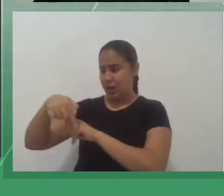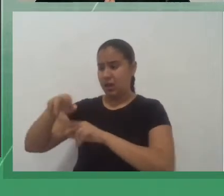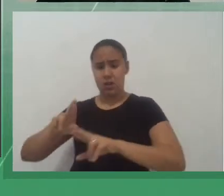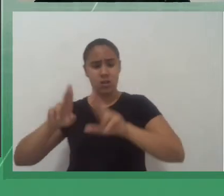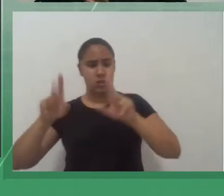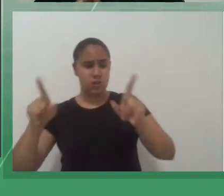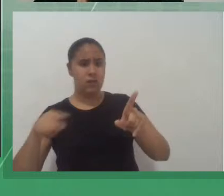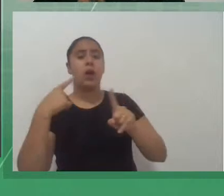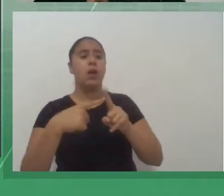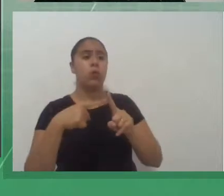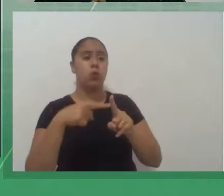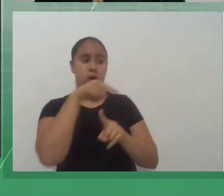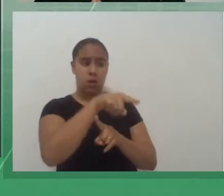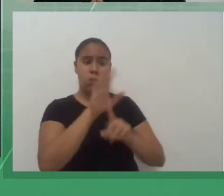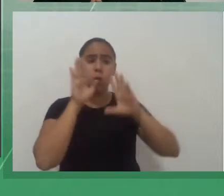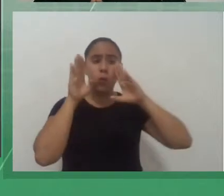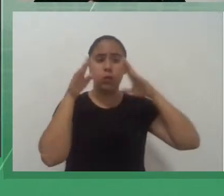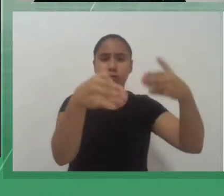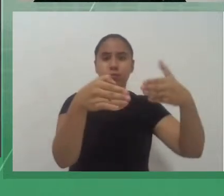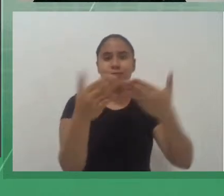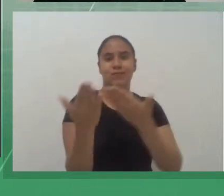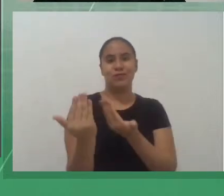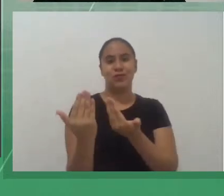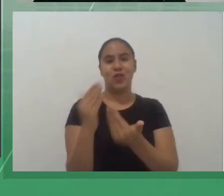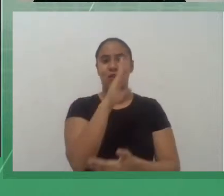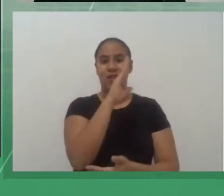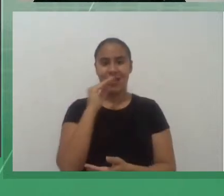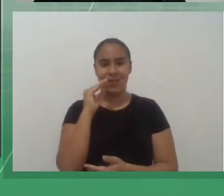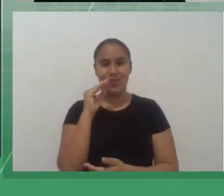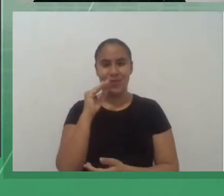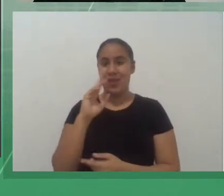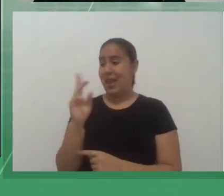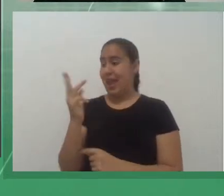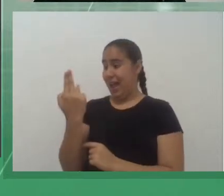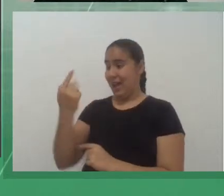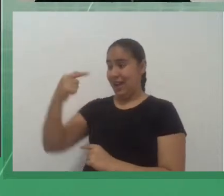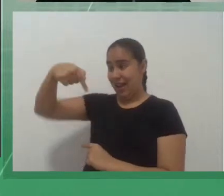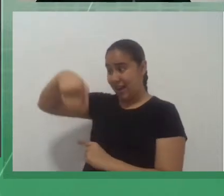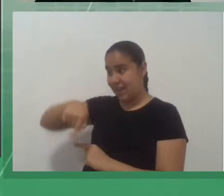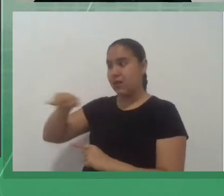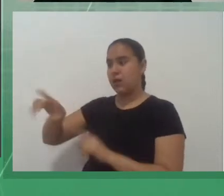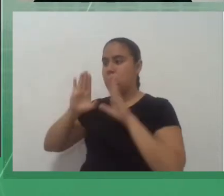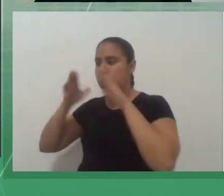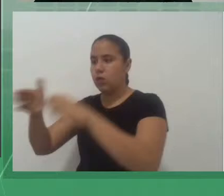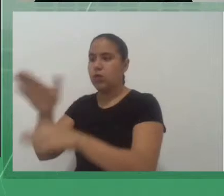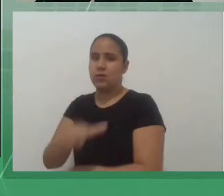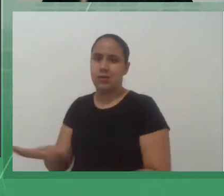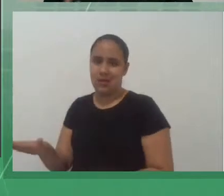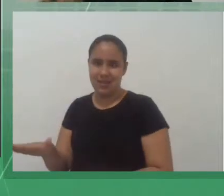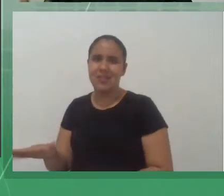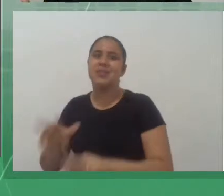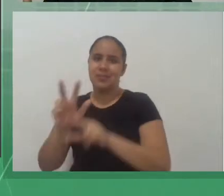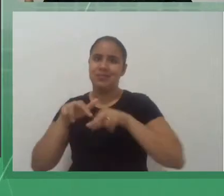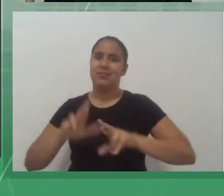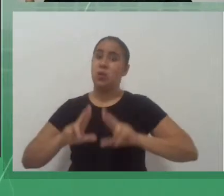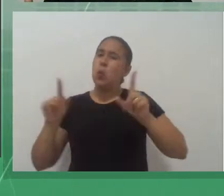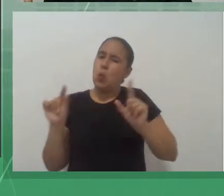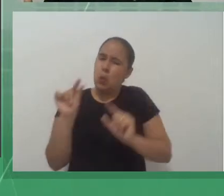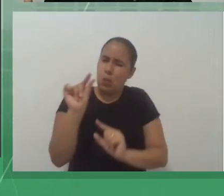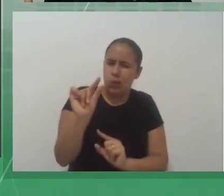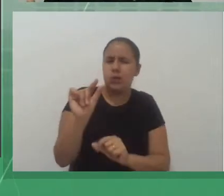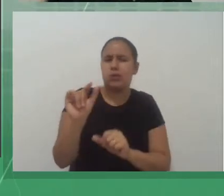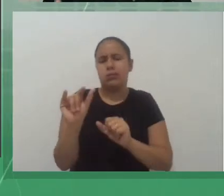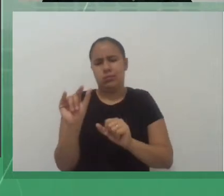essas, né? Quando a gente fala de graphic novel, nós estamos falando de histórias em quadrinhos, porém, é direcionada a um público mais